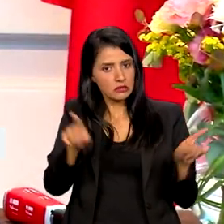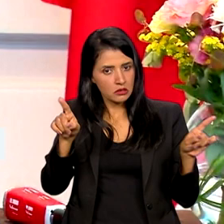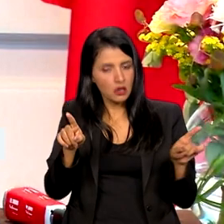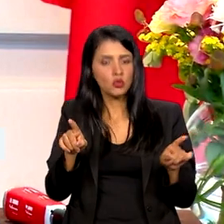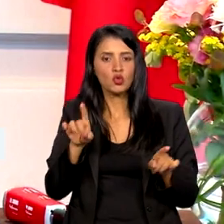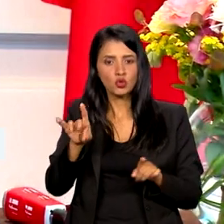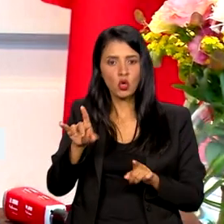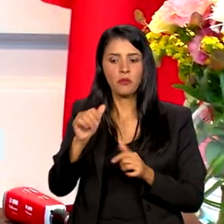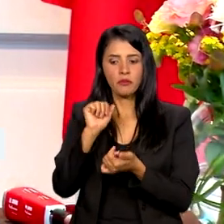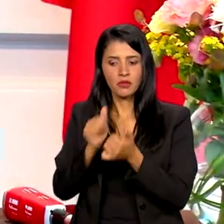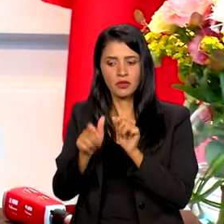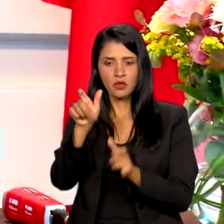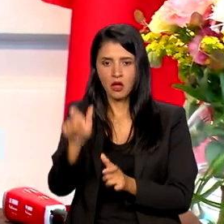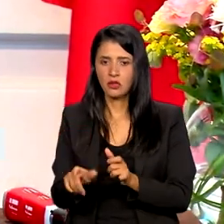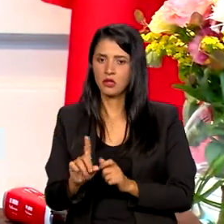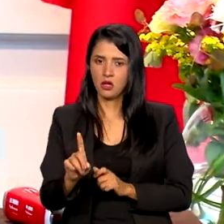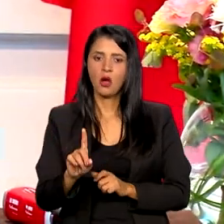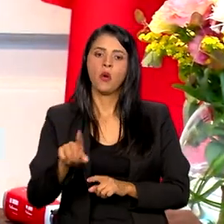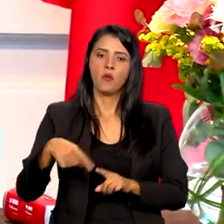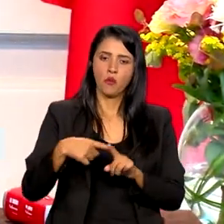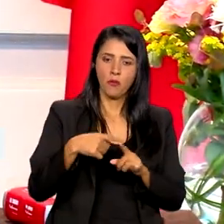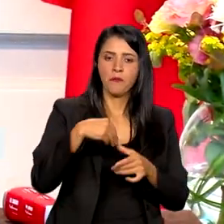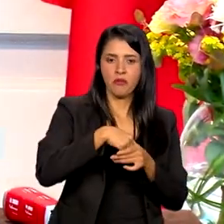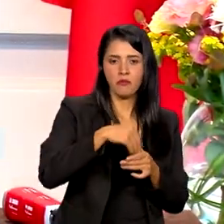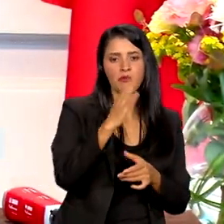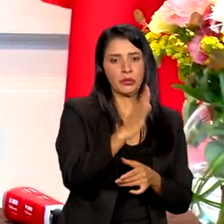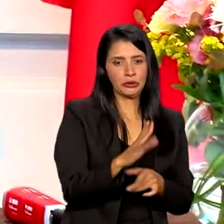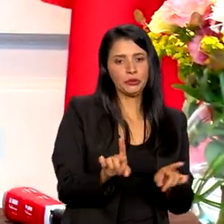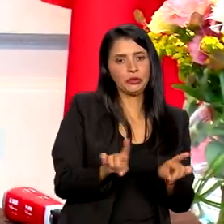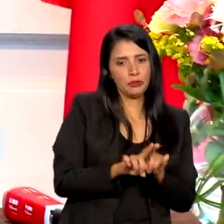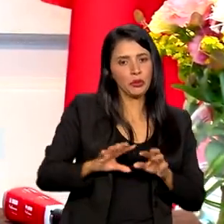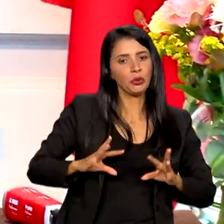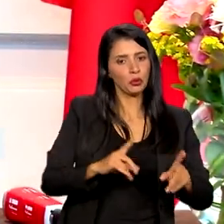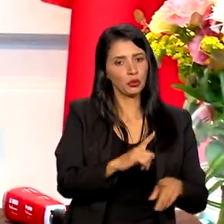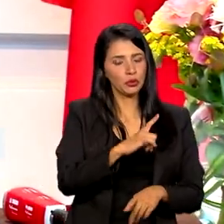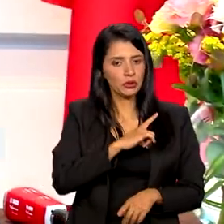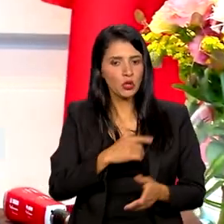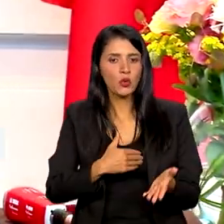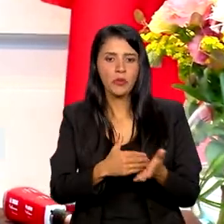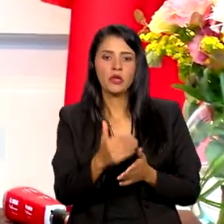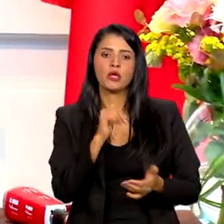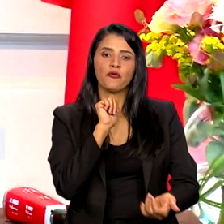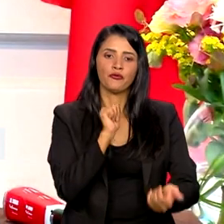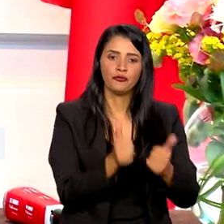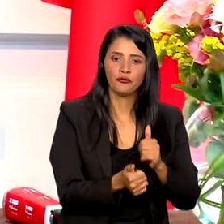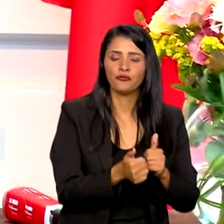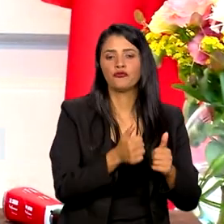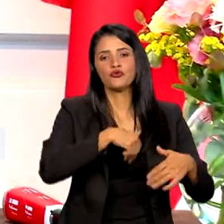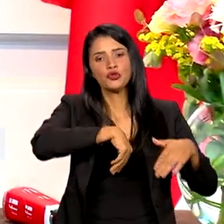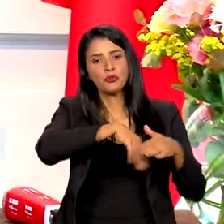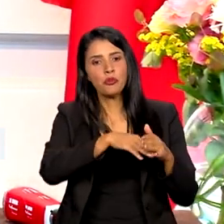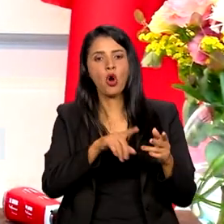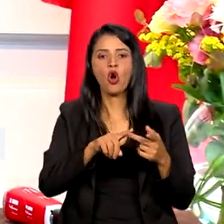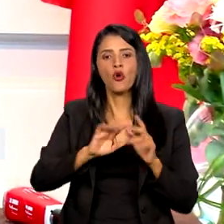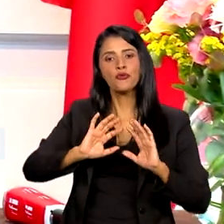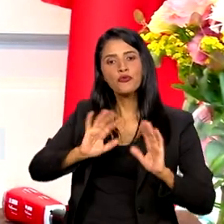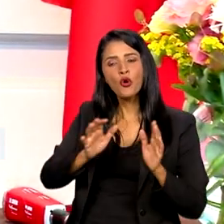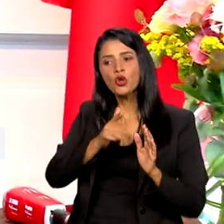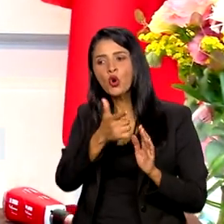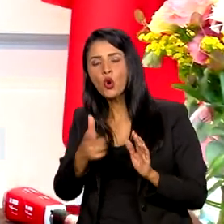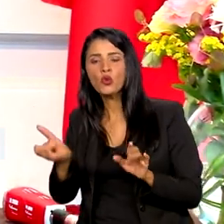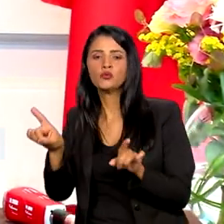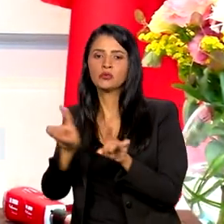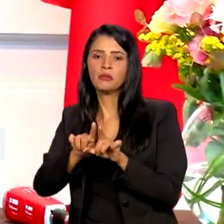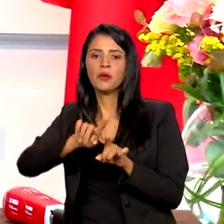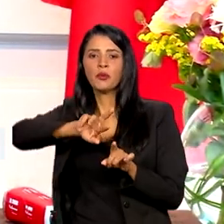para atletas estrangeiros, mas também dentro do Brasil. A gente quer expandir isso para todos, começar no futebol, ir para o vôlei, todos os outros esportes, porque a gente sabe que